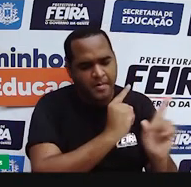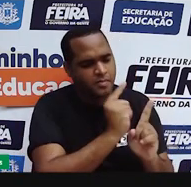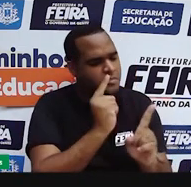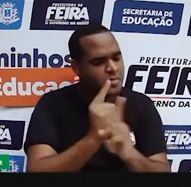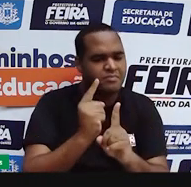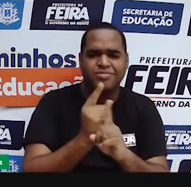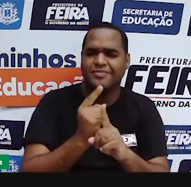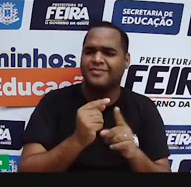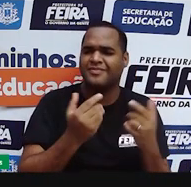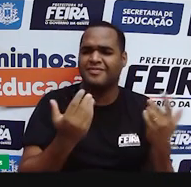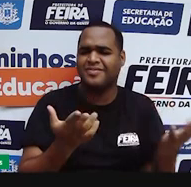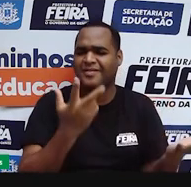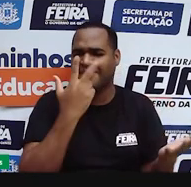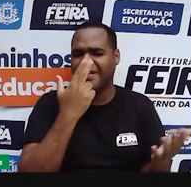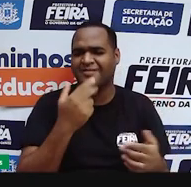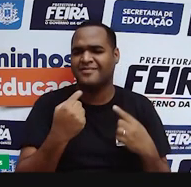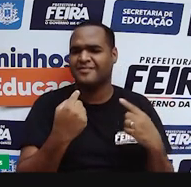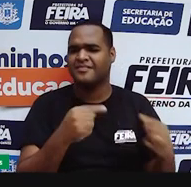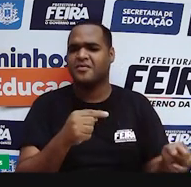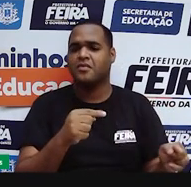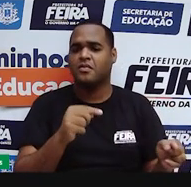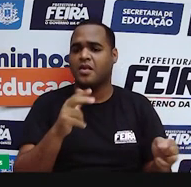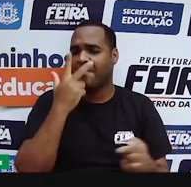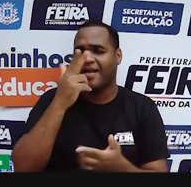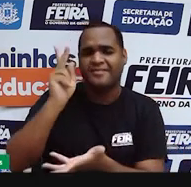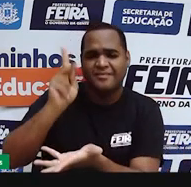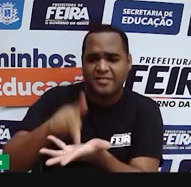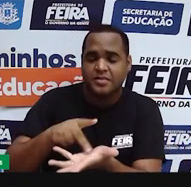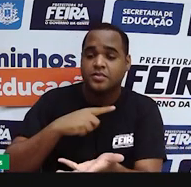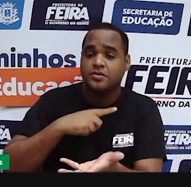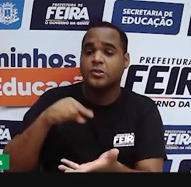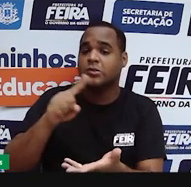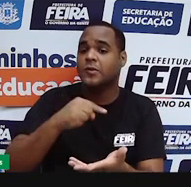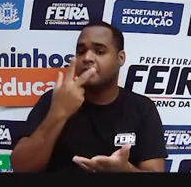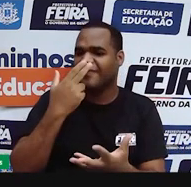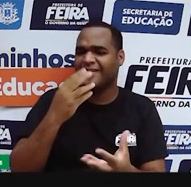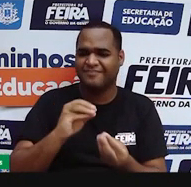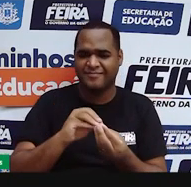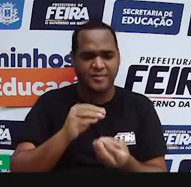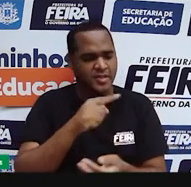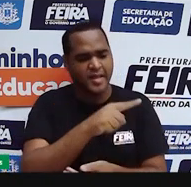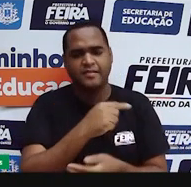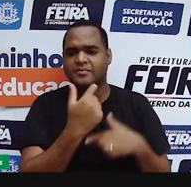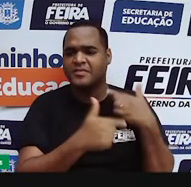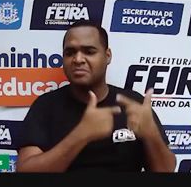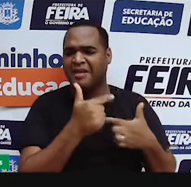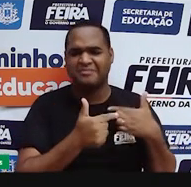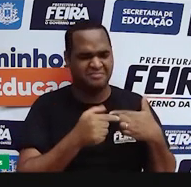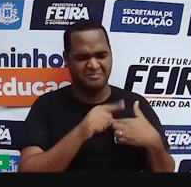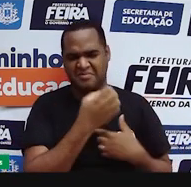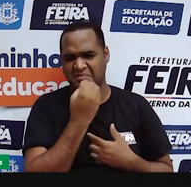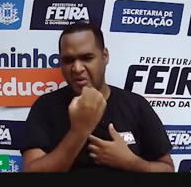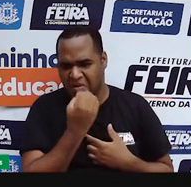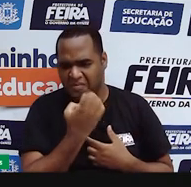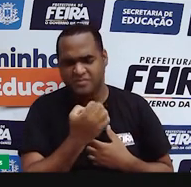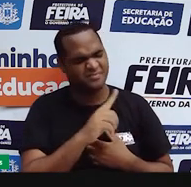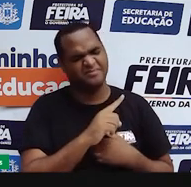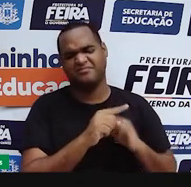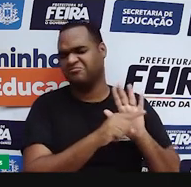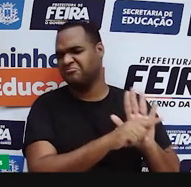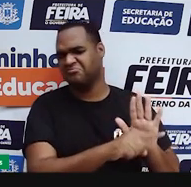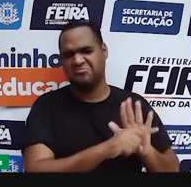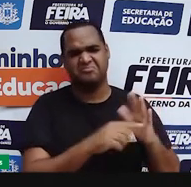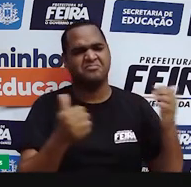dessas que não é comprovada, que não é verdadeira a gente está desmerecendo o trabalho dessas pessoas que estão lá dando duro